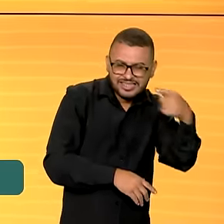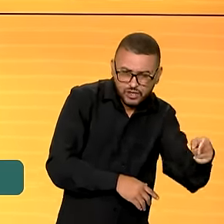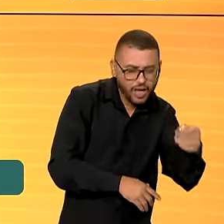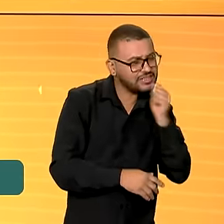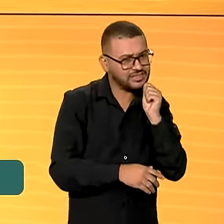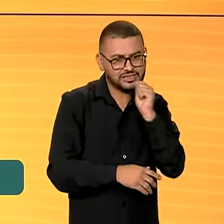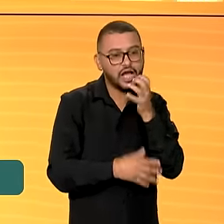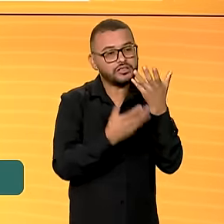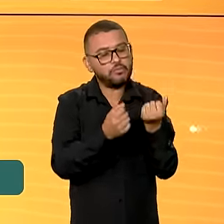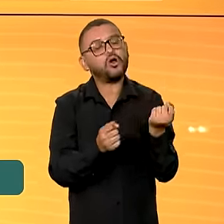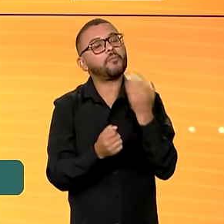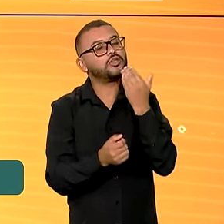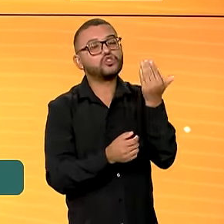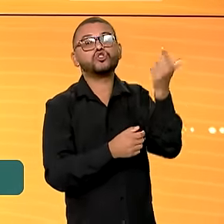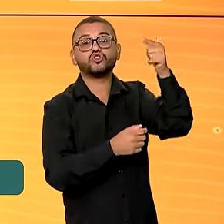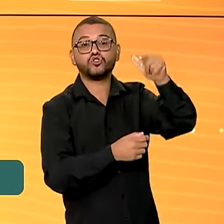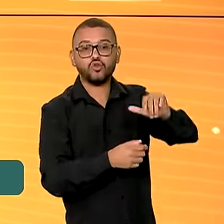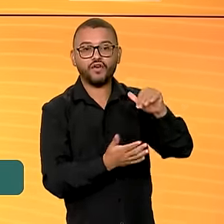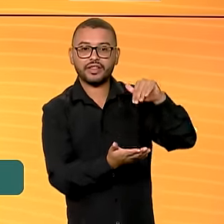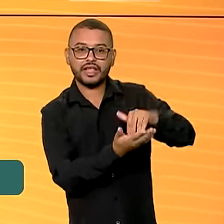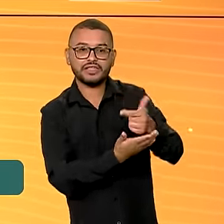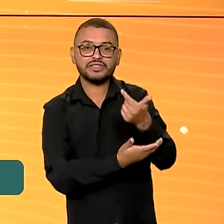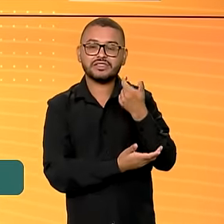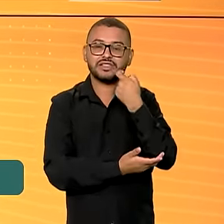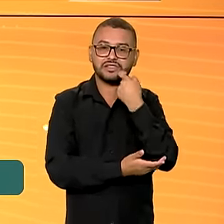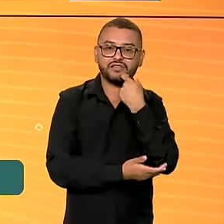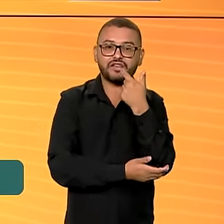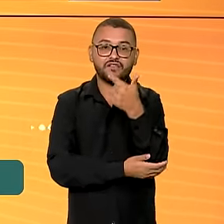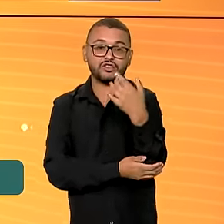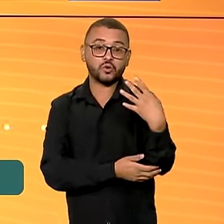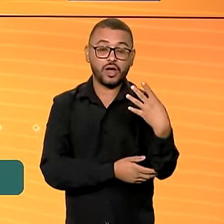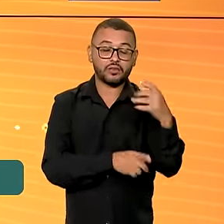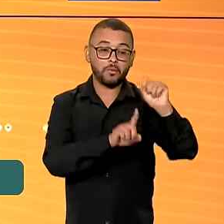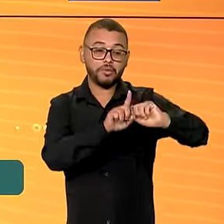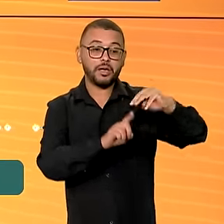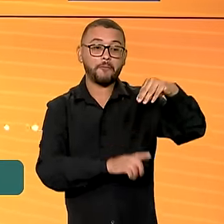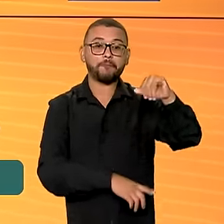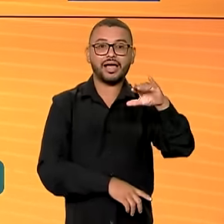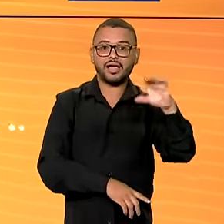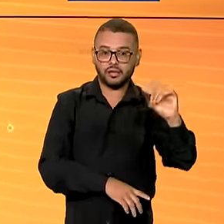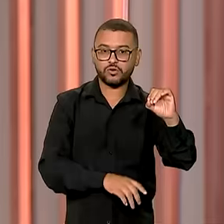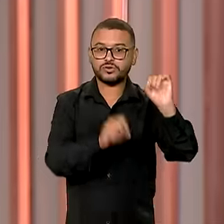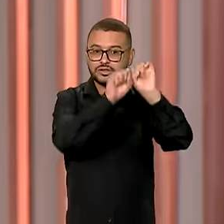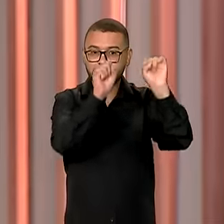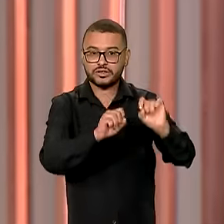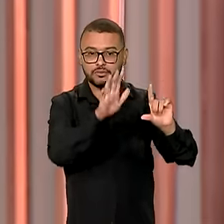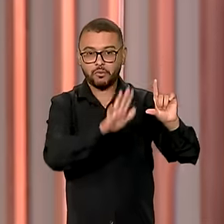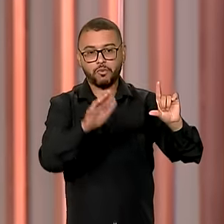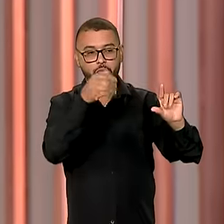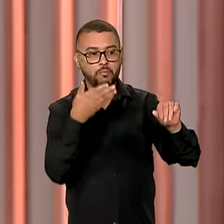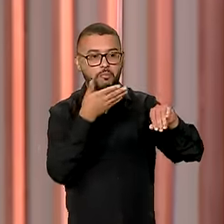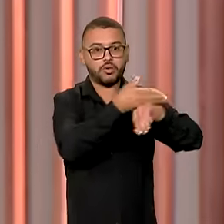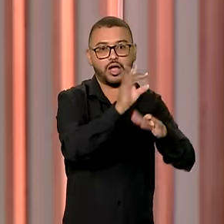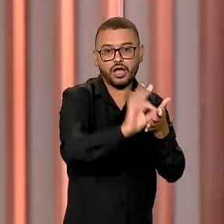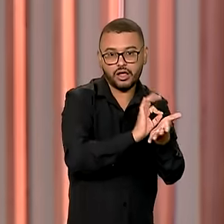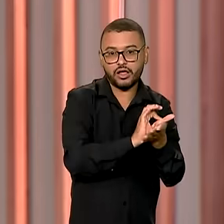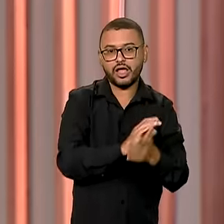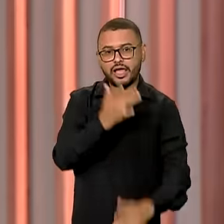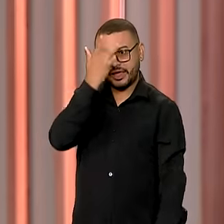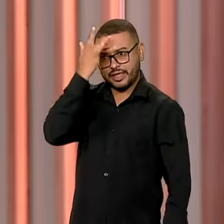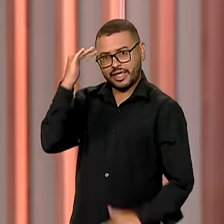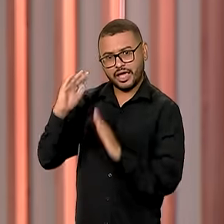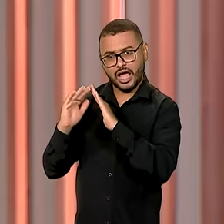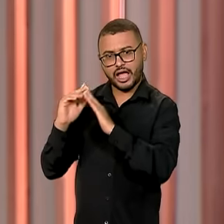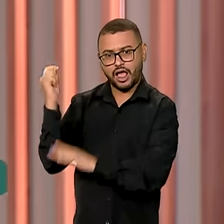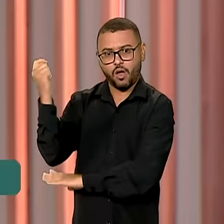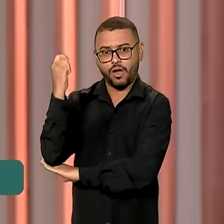até sexta-feira, dia 24 de maio, pelo sistema ENSEJA. E para os moradores do Rio